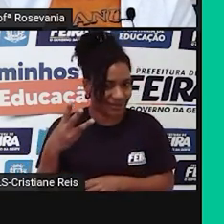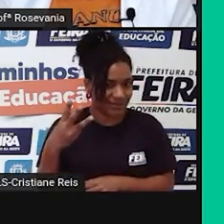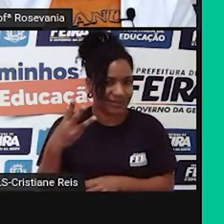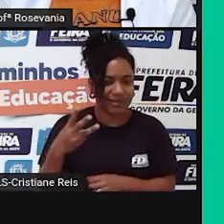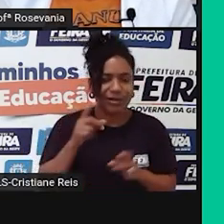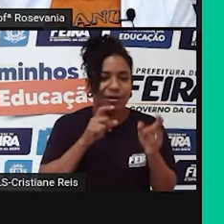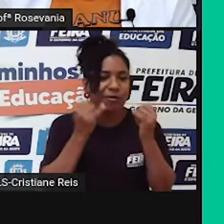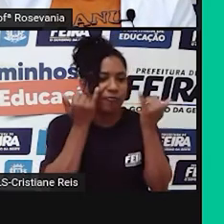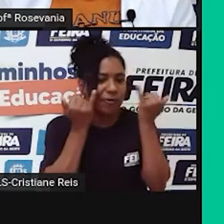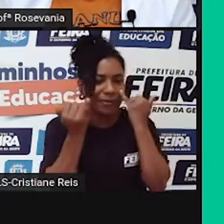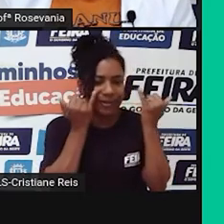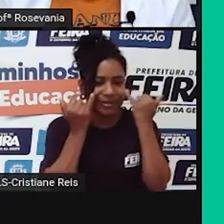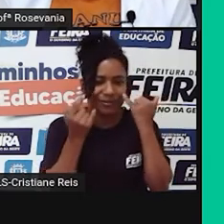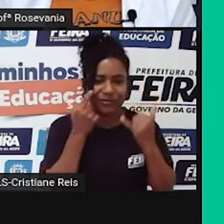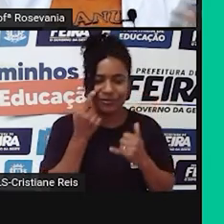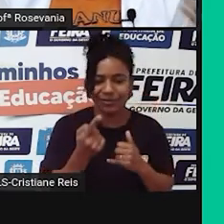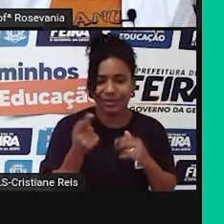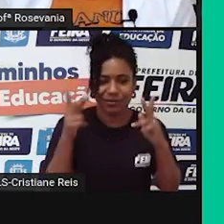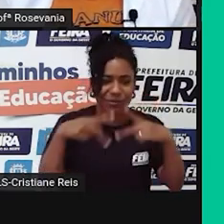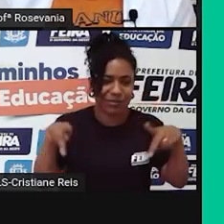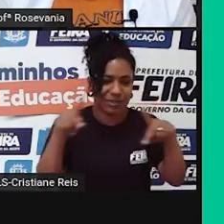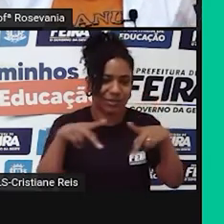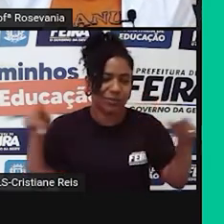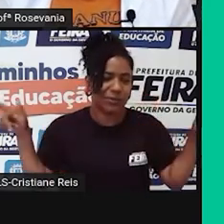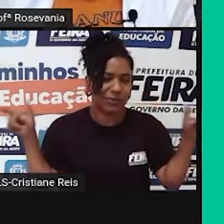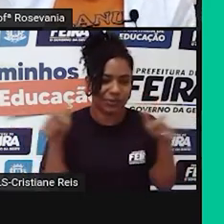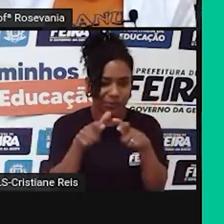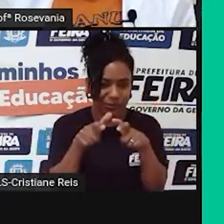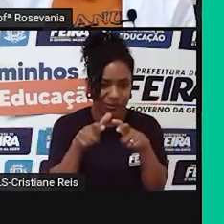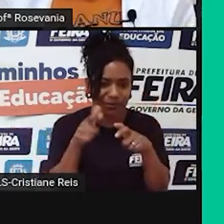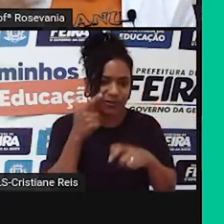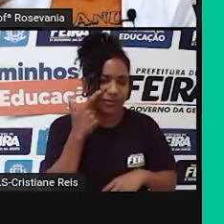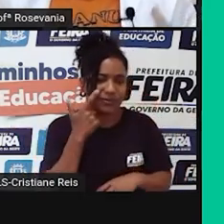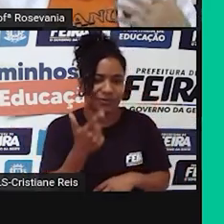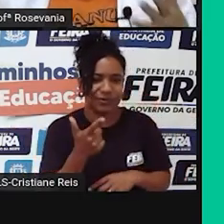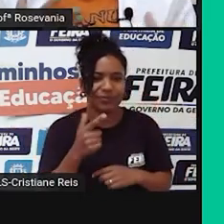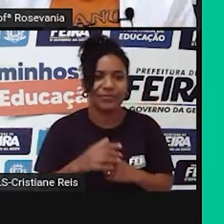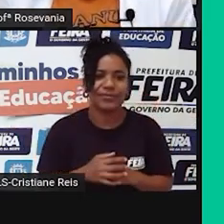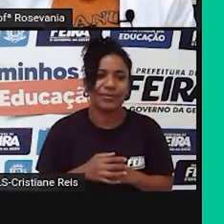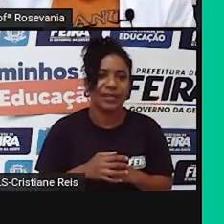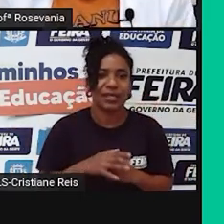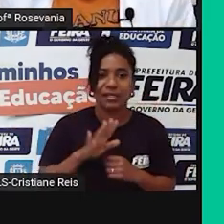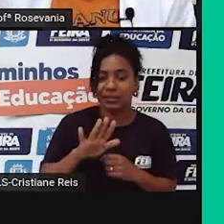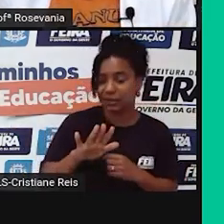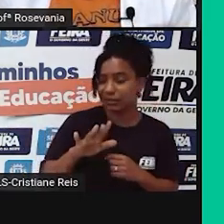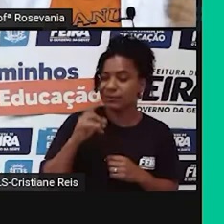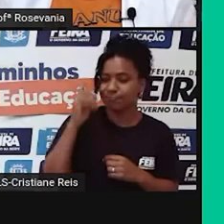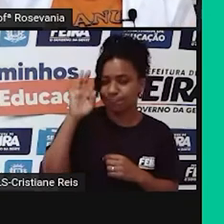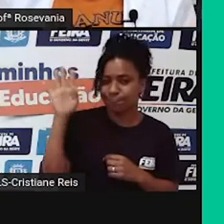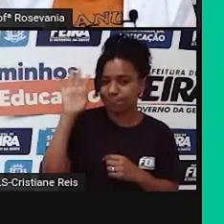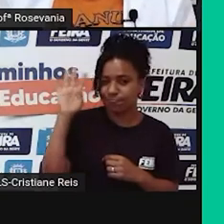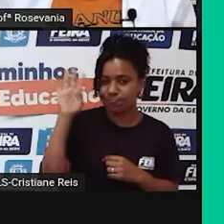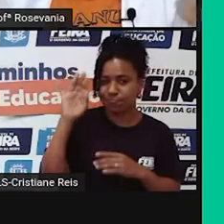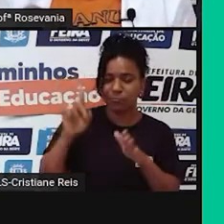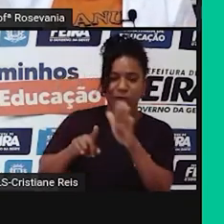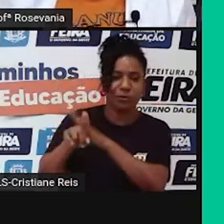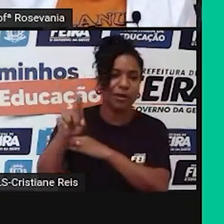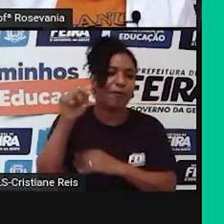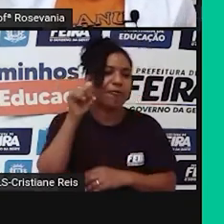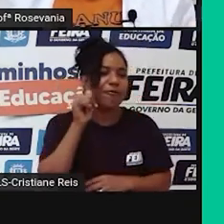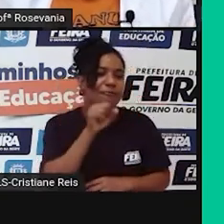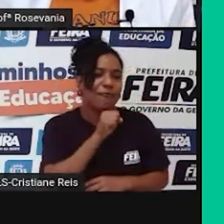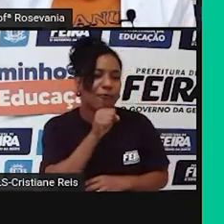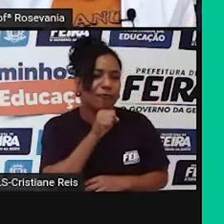a população, ela reduziu muito, só para você analisar, se você perguntar aos seus avós, eram 10 filhos,